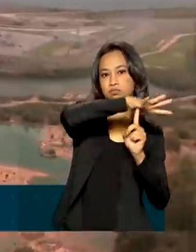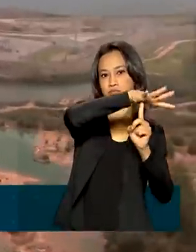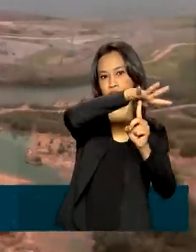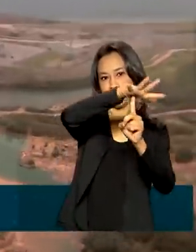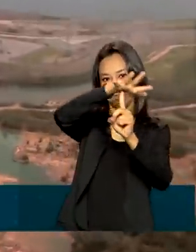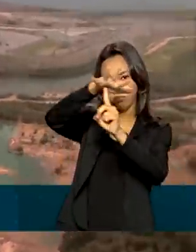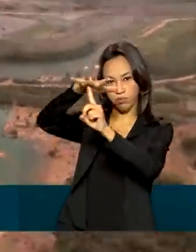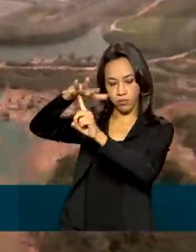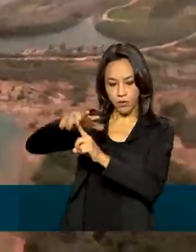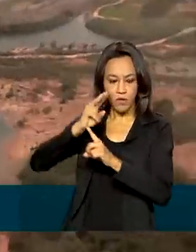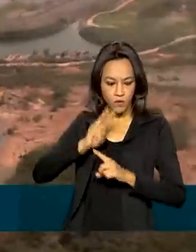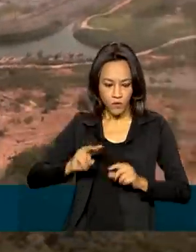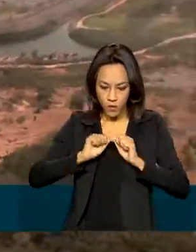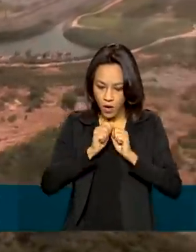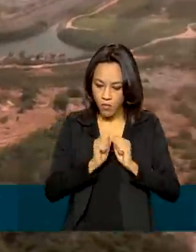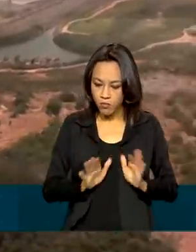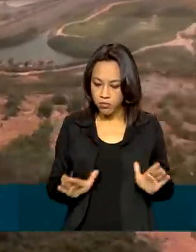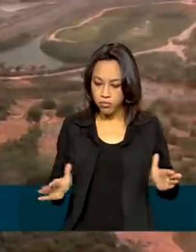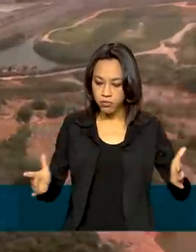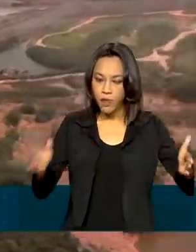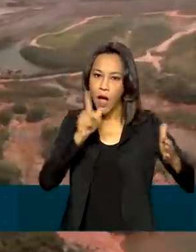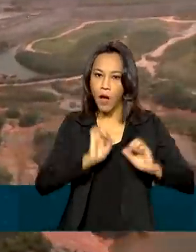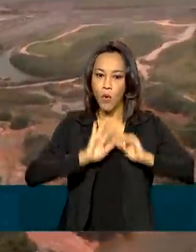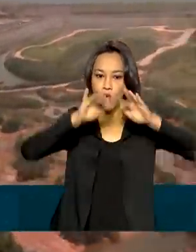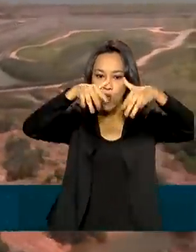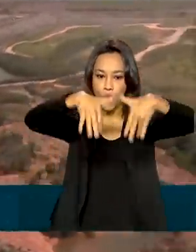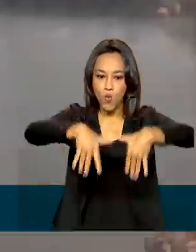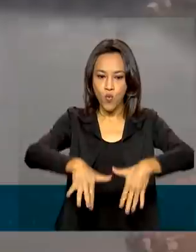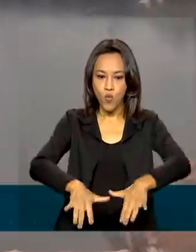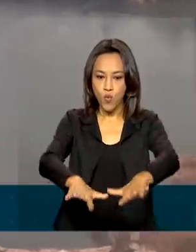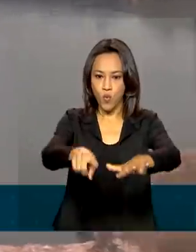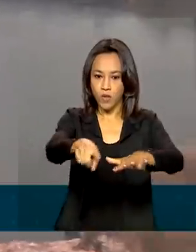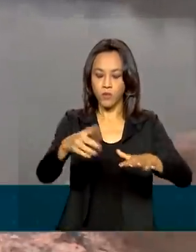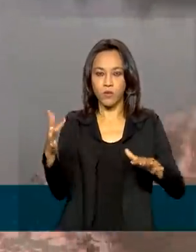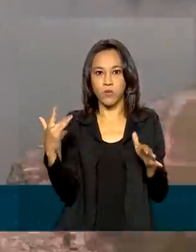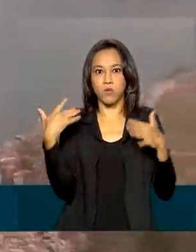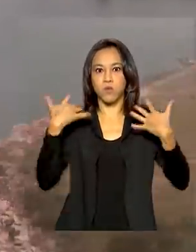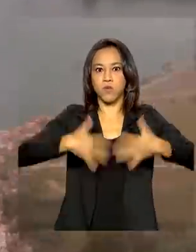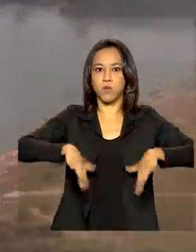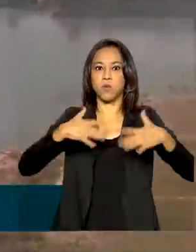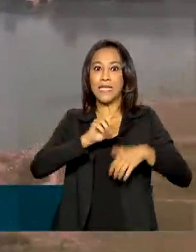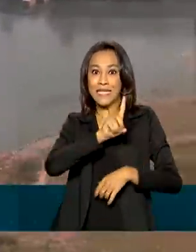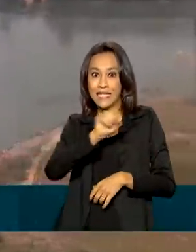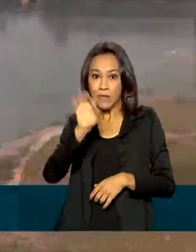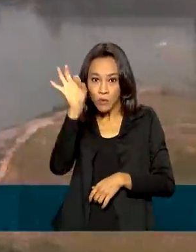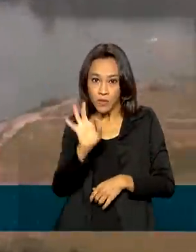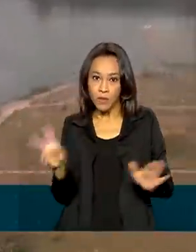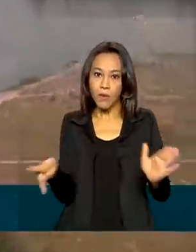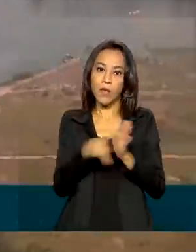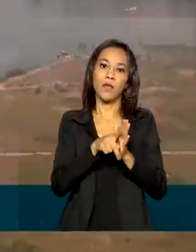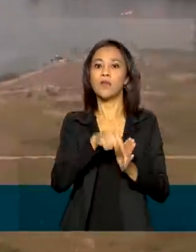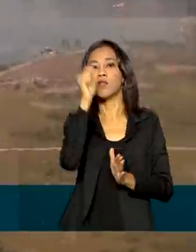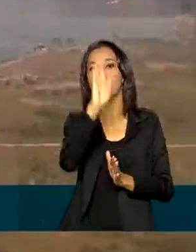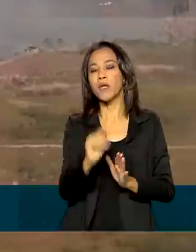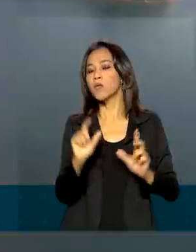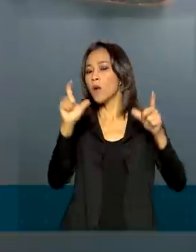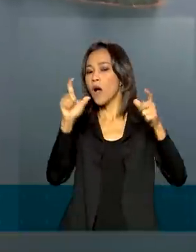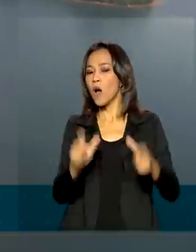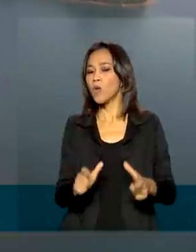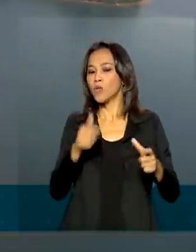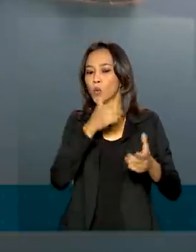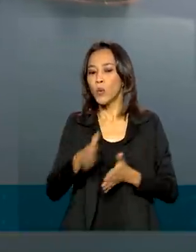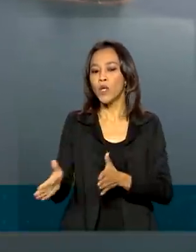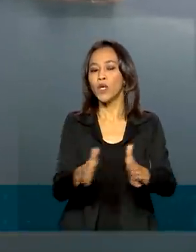comitiva sobrevoa a usina hidrelétrica de Belo Monte. A maior hidrelétrica 100% nacional fica no rio Xingu.